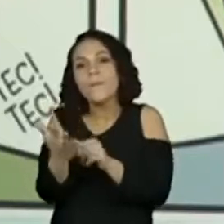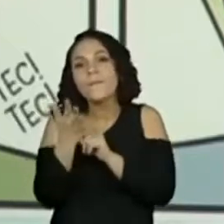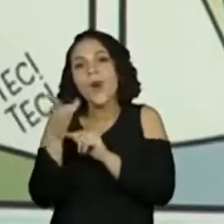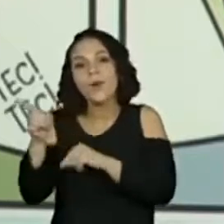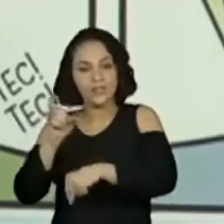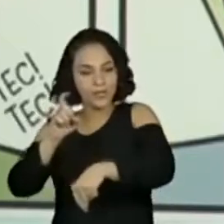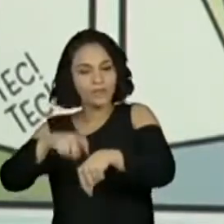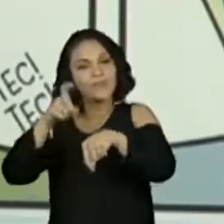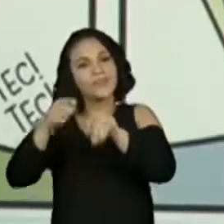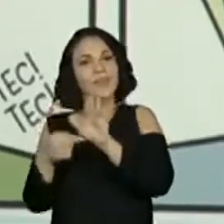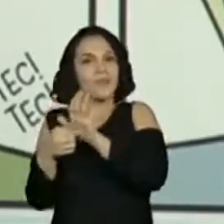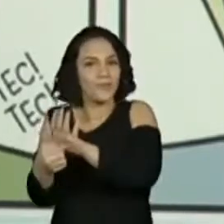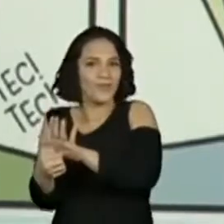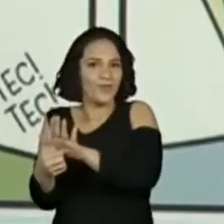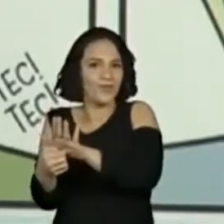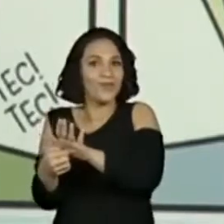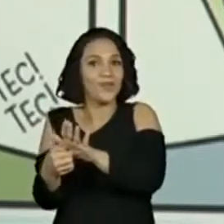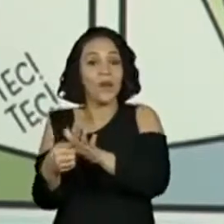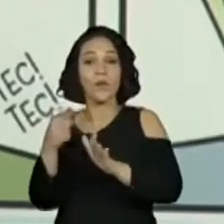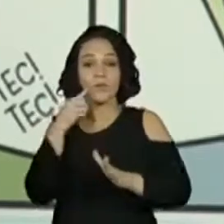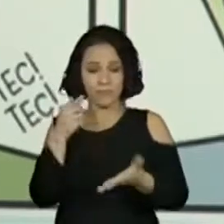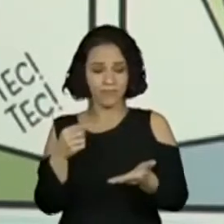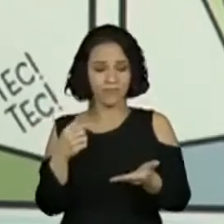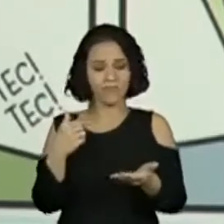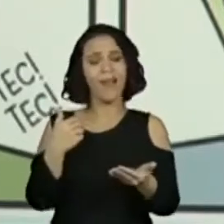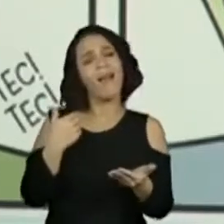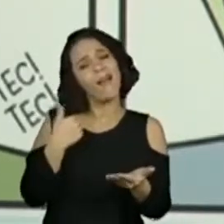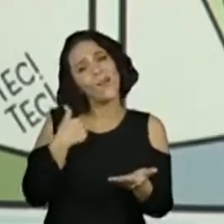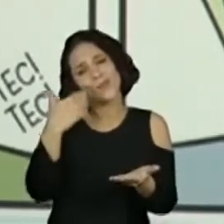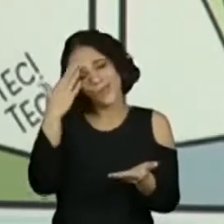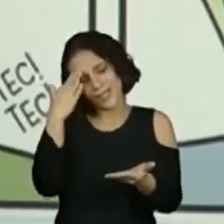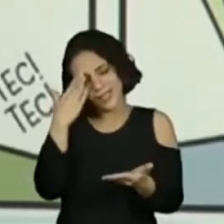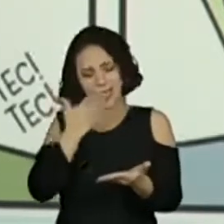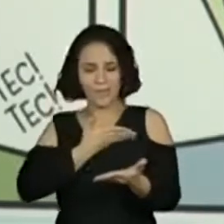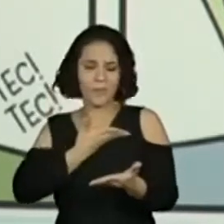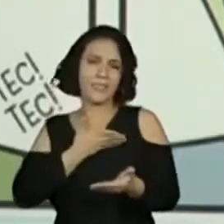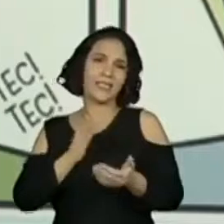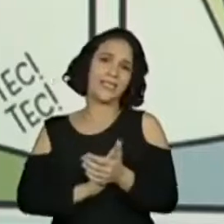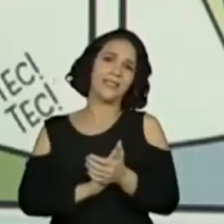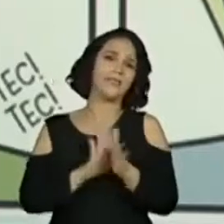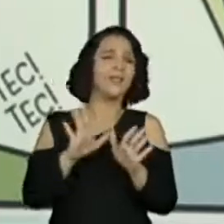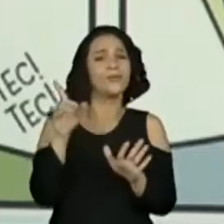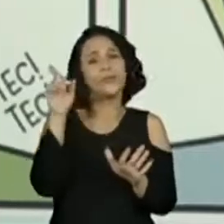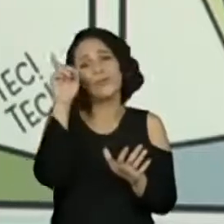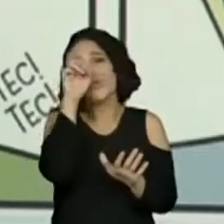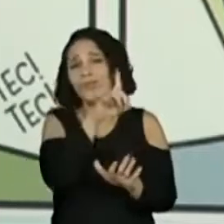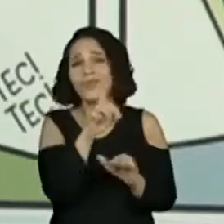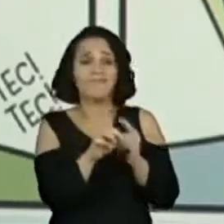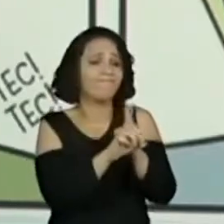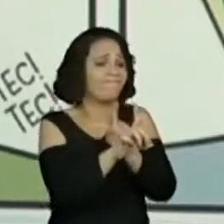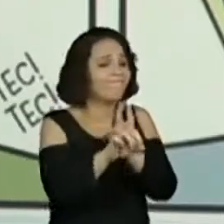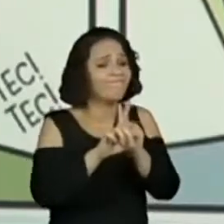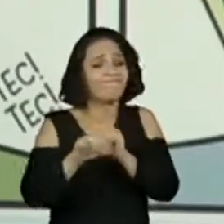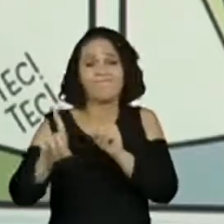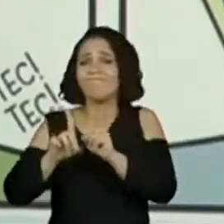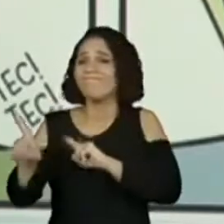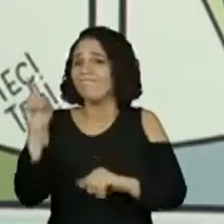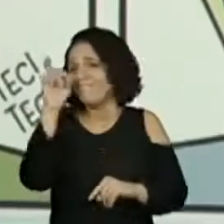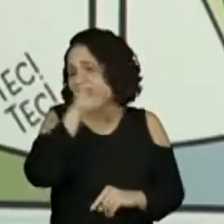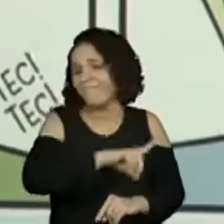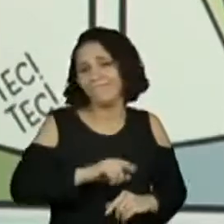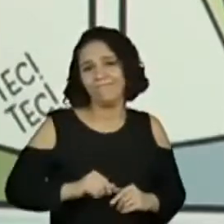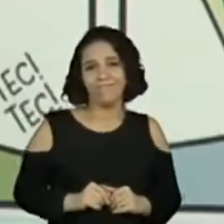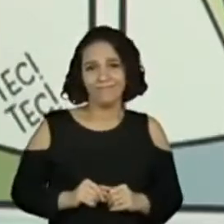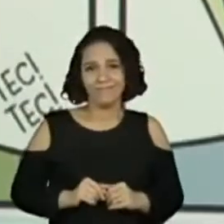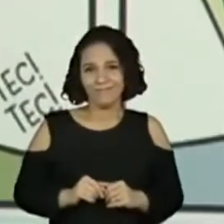nas mãos da aranha. E ela responde, eu sei, amiga, mas está difícil de mais o distanciamento. Certo.